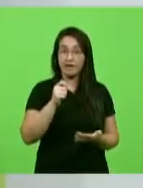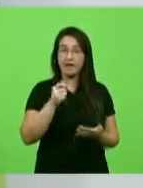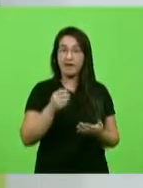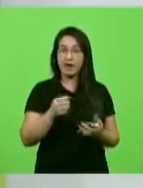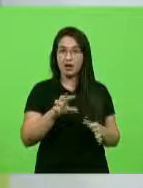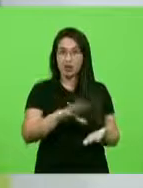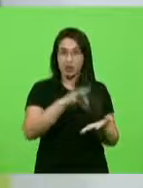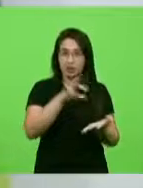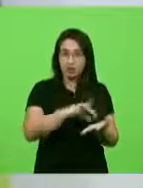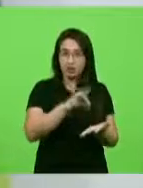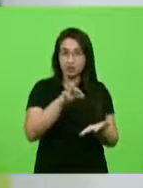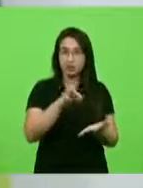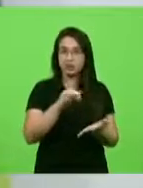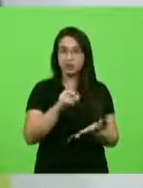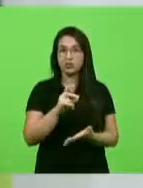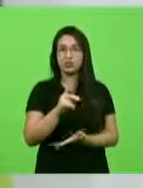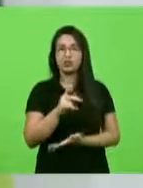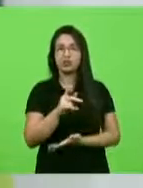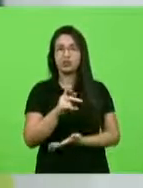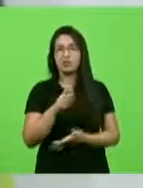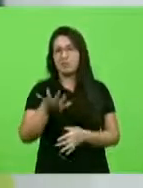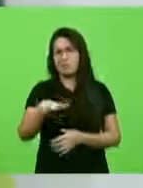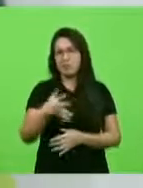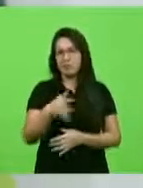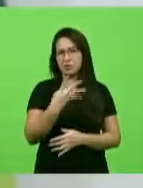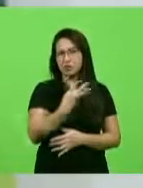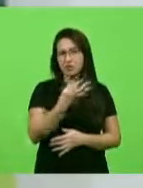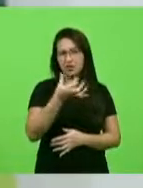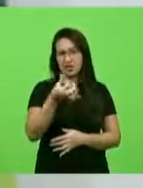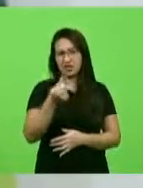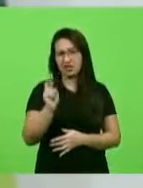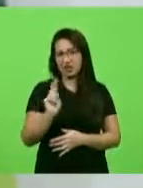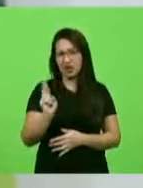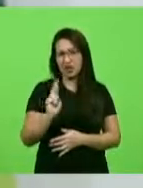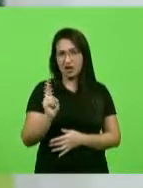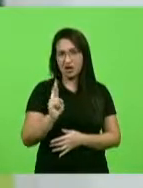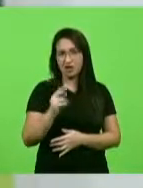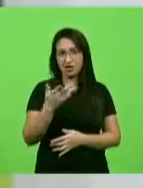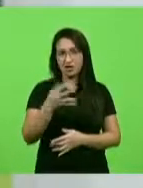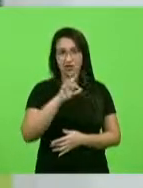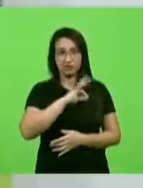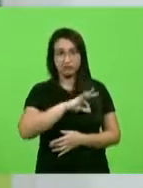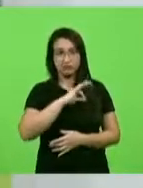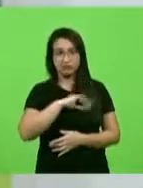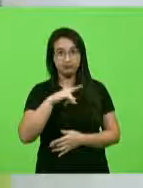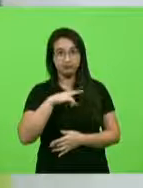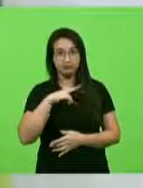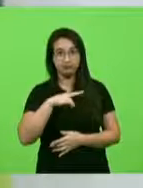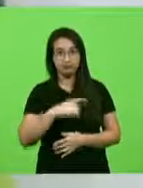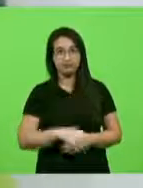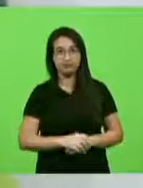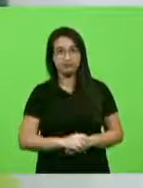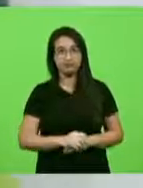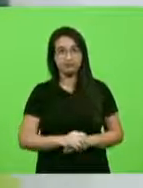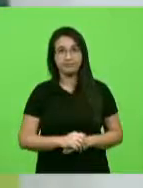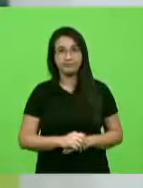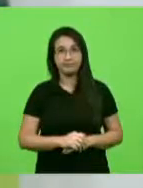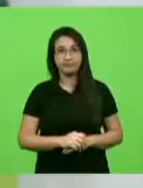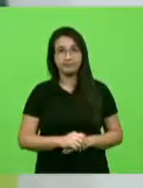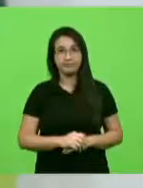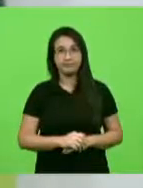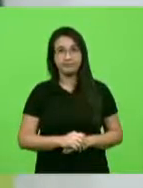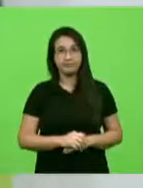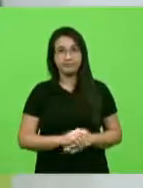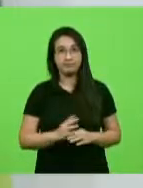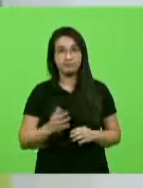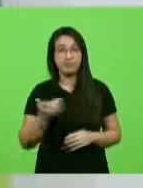uma tonelada dá em torno de 46 reais é o que ele ganha para o frete para poder levar esse material e pasmem senhores